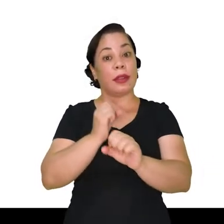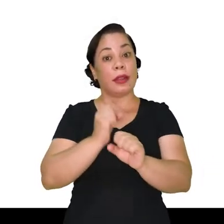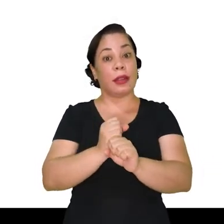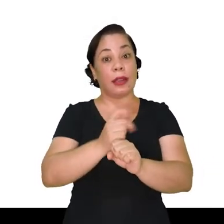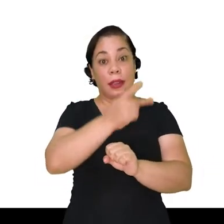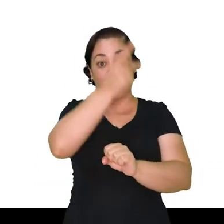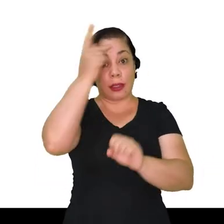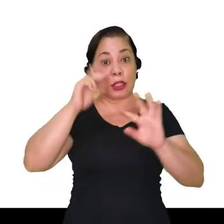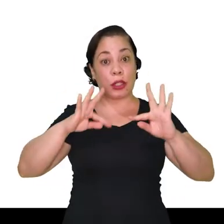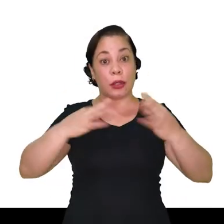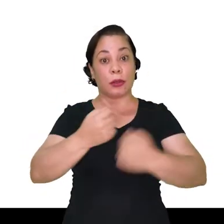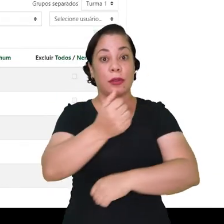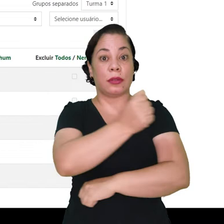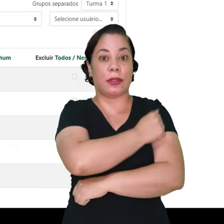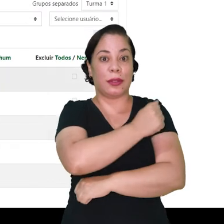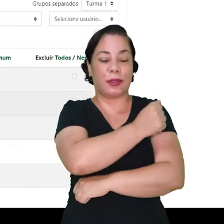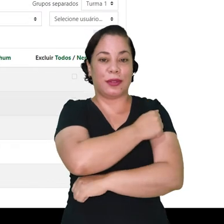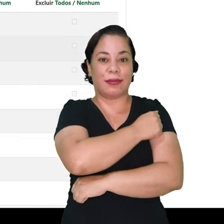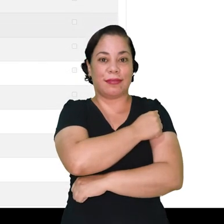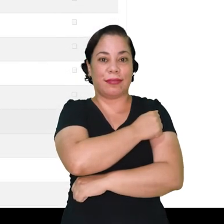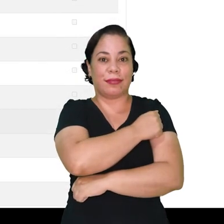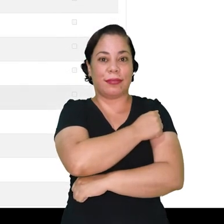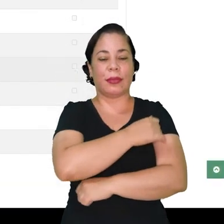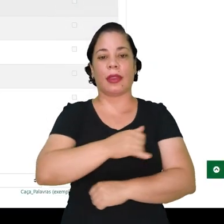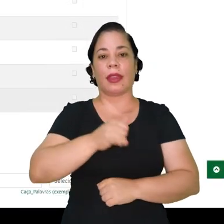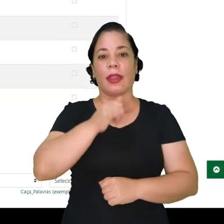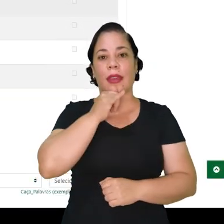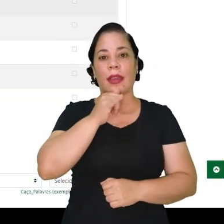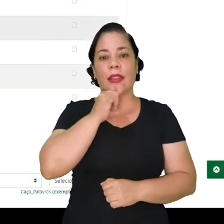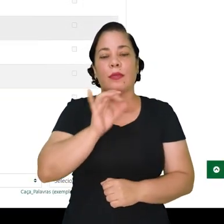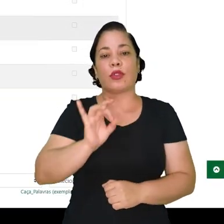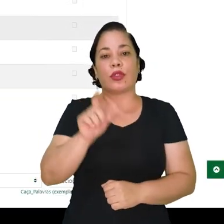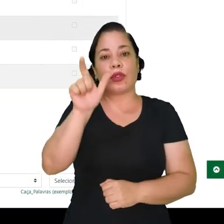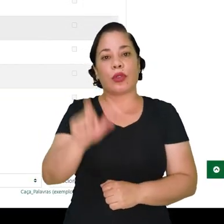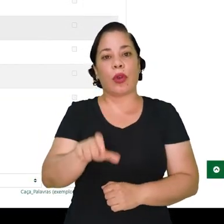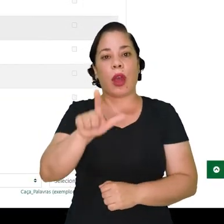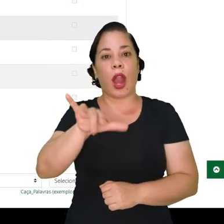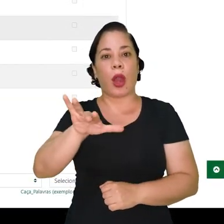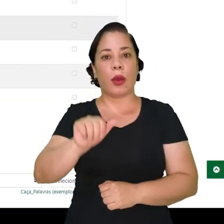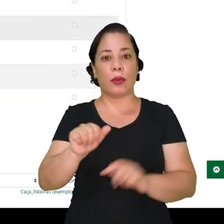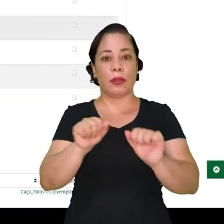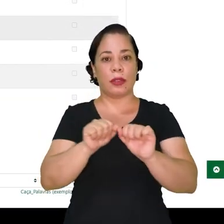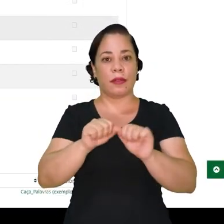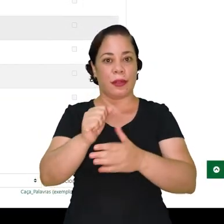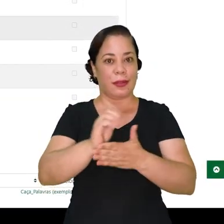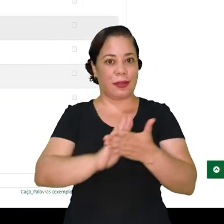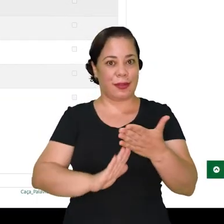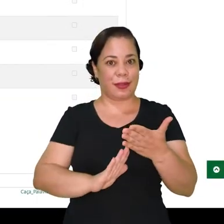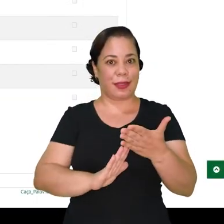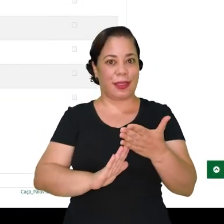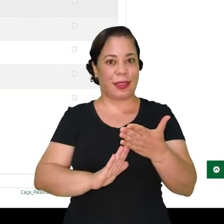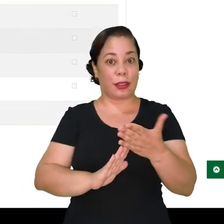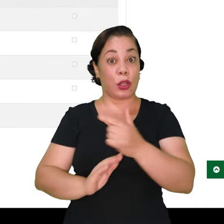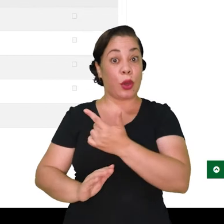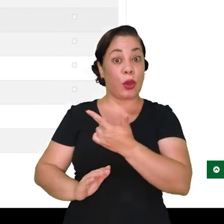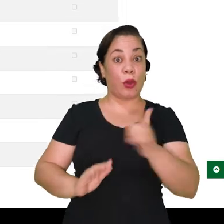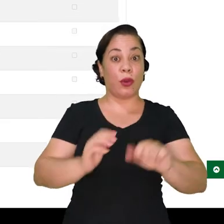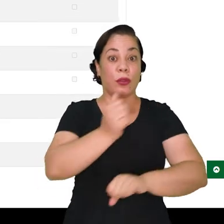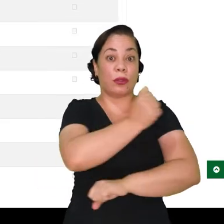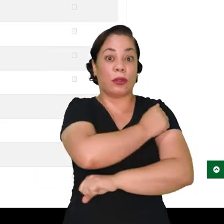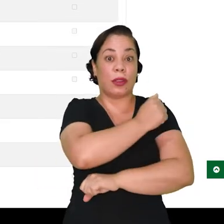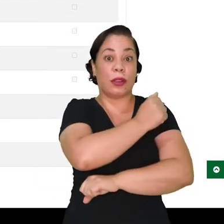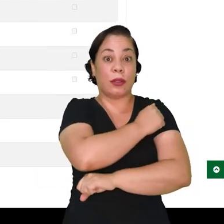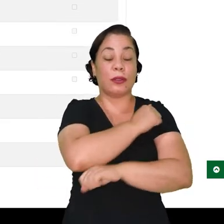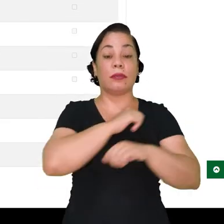nota de todos os alunos. Então, vamos dar o exemplo aqui que só a Lúcia tivesse feito essa atividade para os